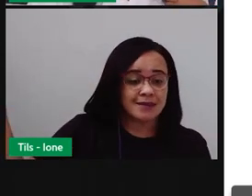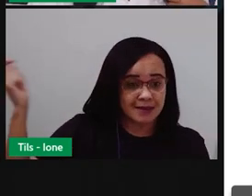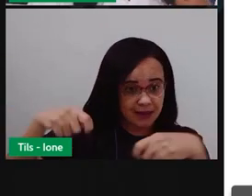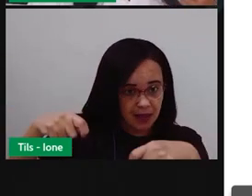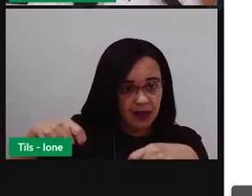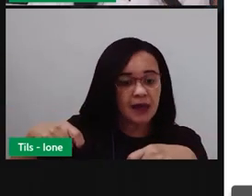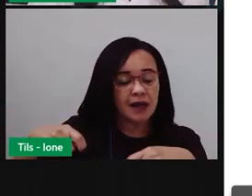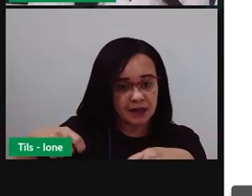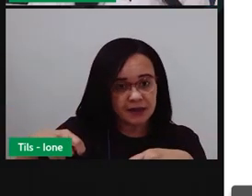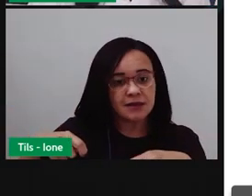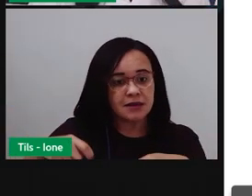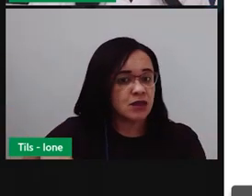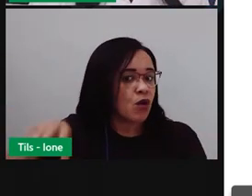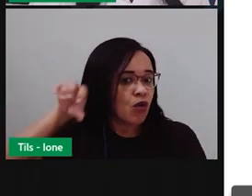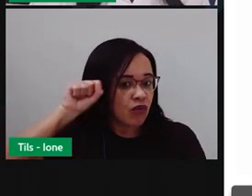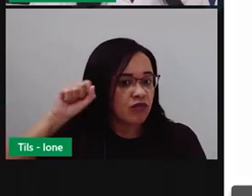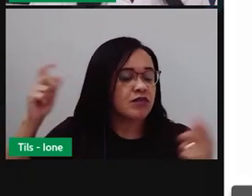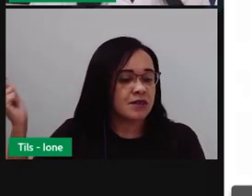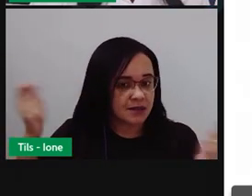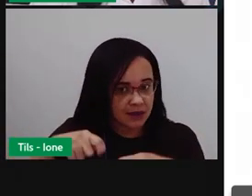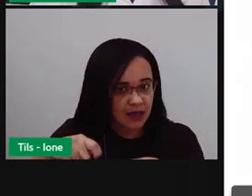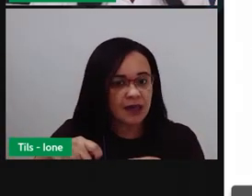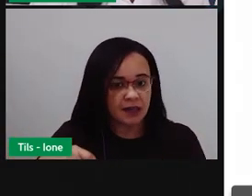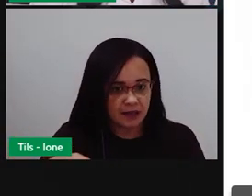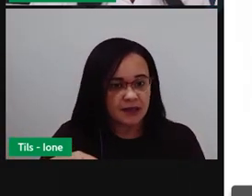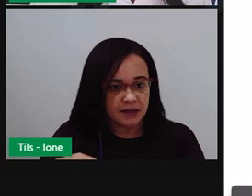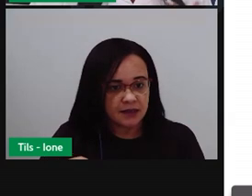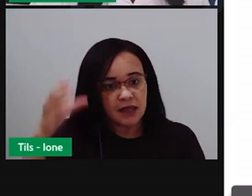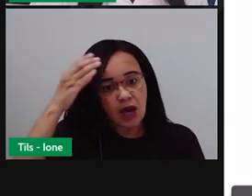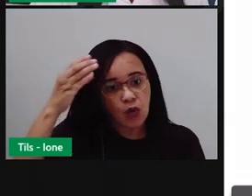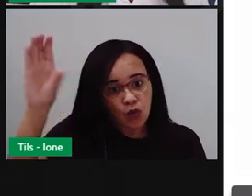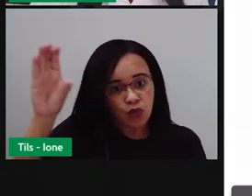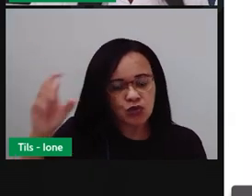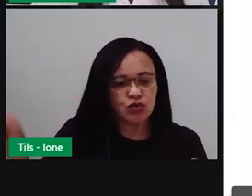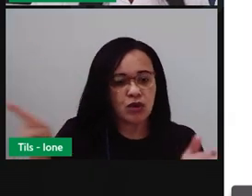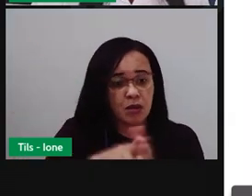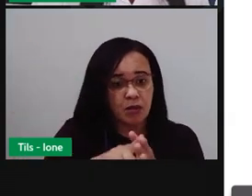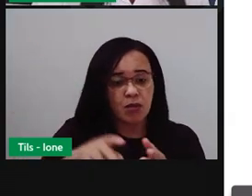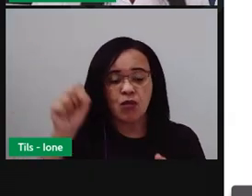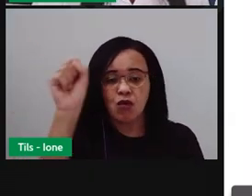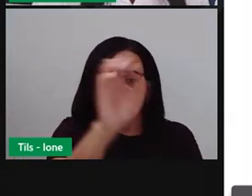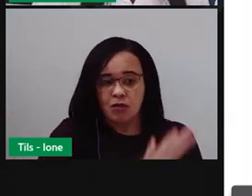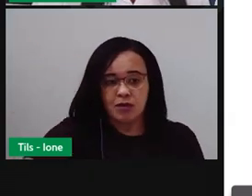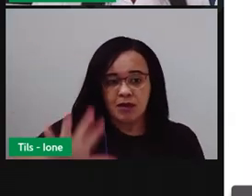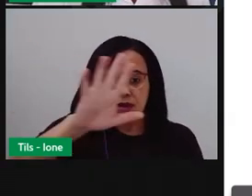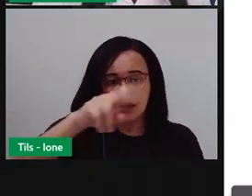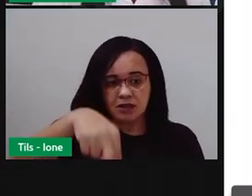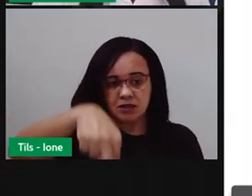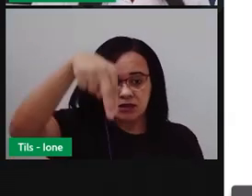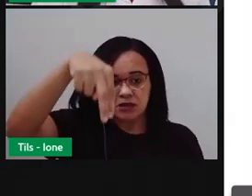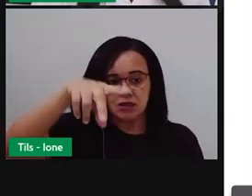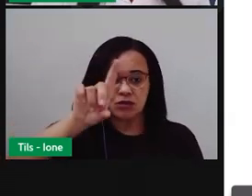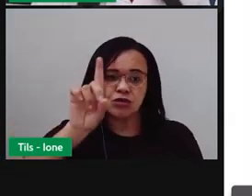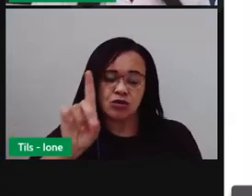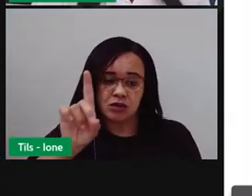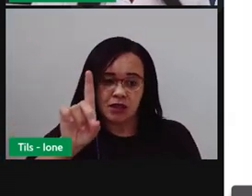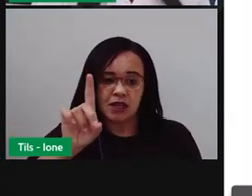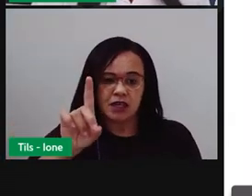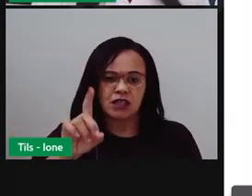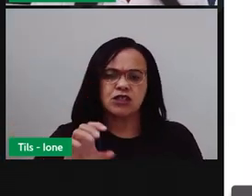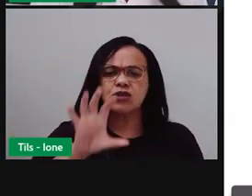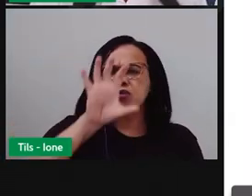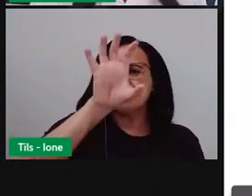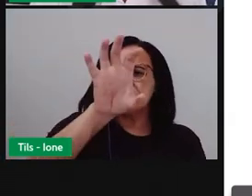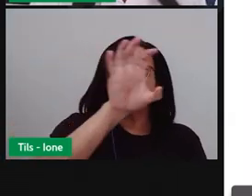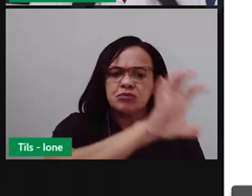clicar aqui, ó, e ouvir. Cultura da Região Nordeste, Mundo Educação. Os estados que compõem